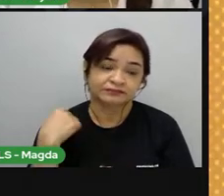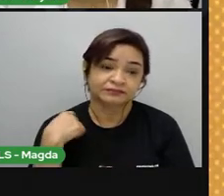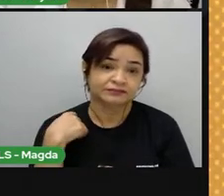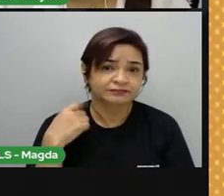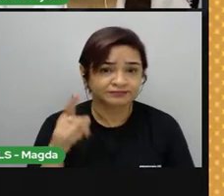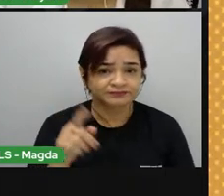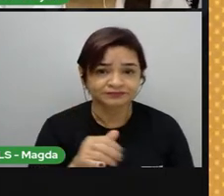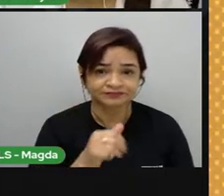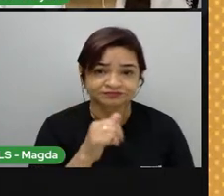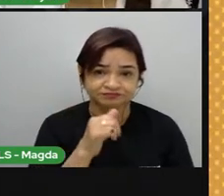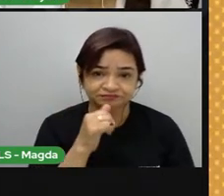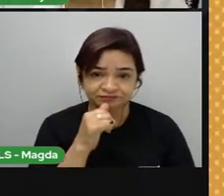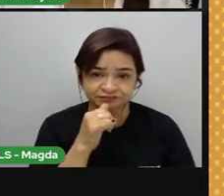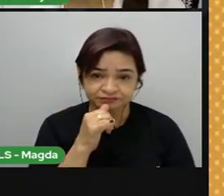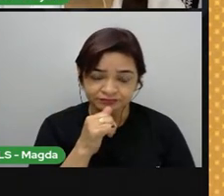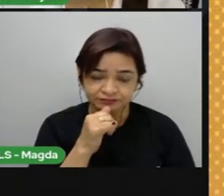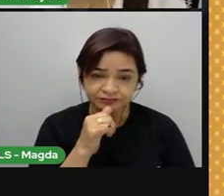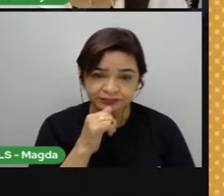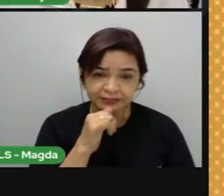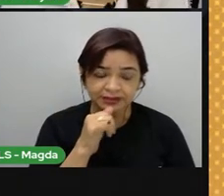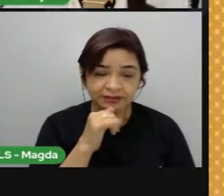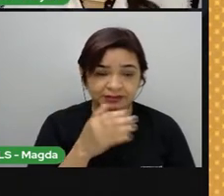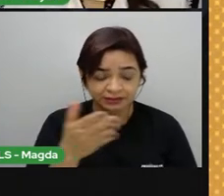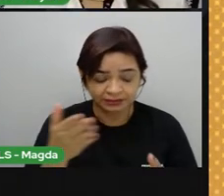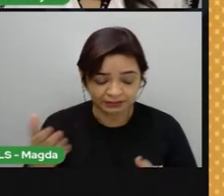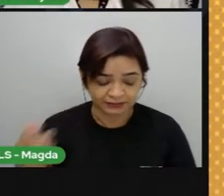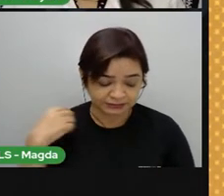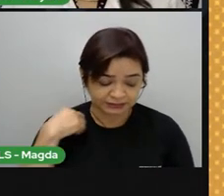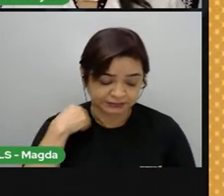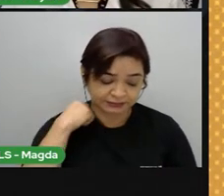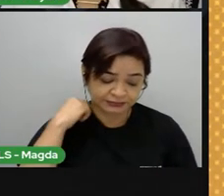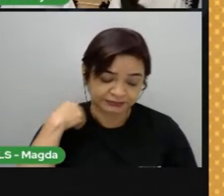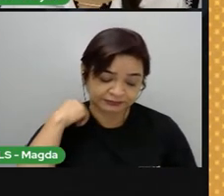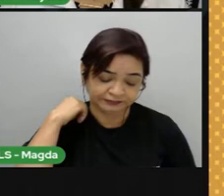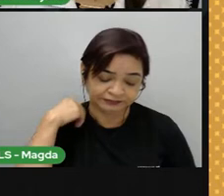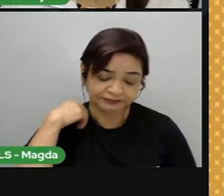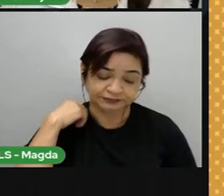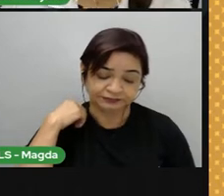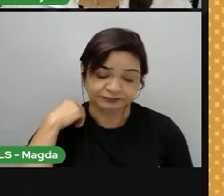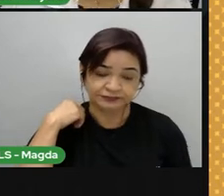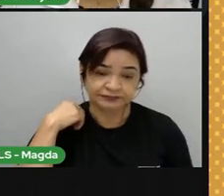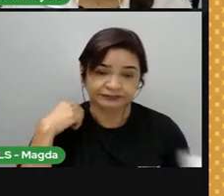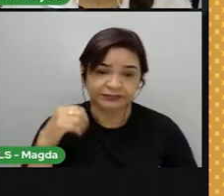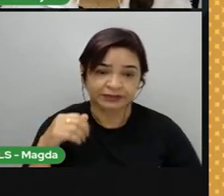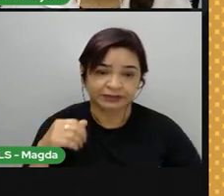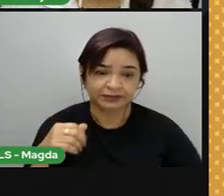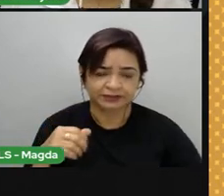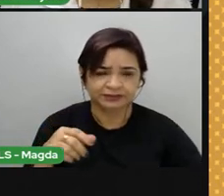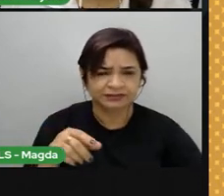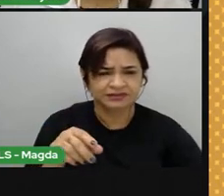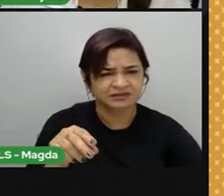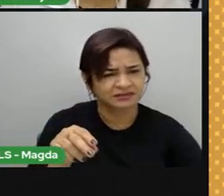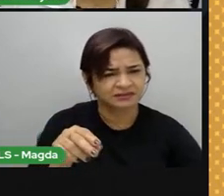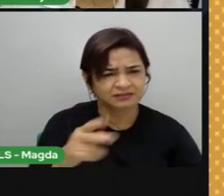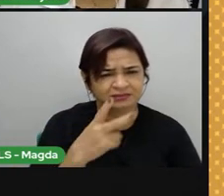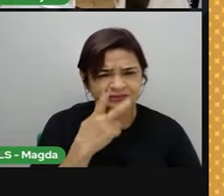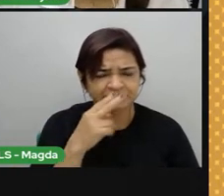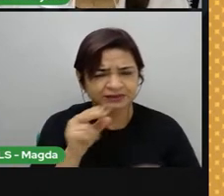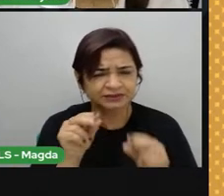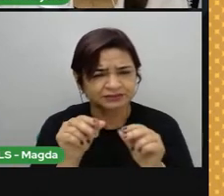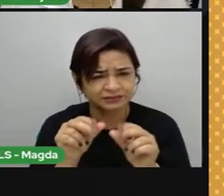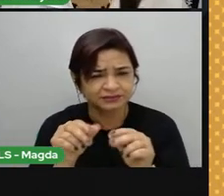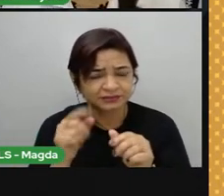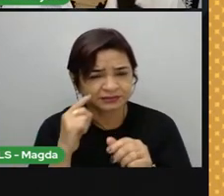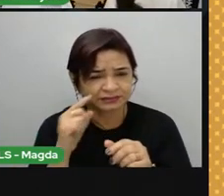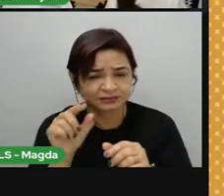E aqui eu trouxe para vocês alguns exemplos de rochas sedimentares. A gente tem o arenito, olha as linhazinhas que eu